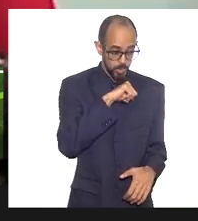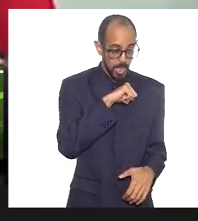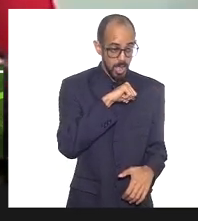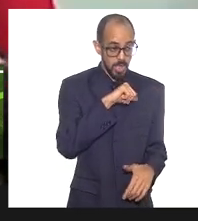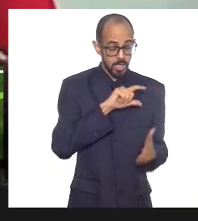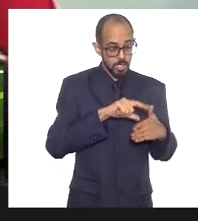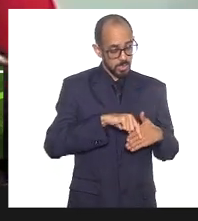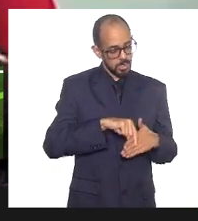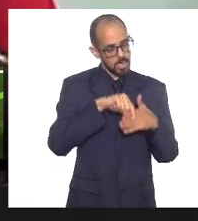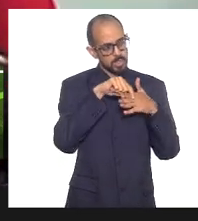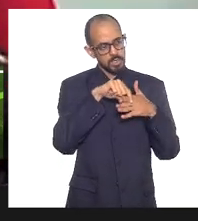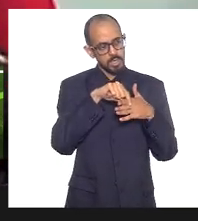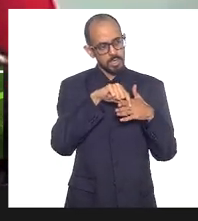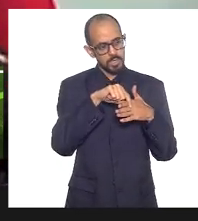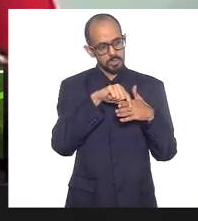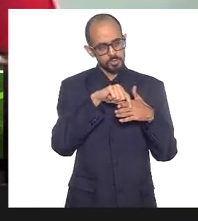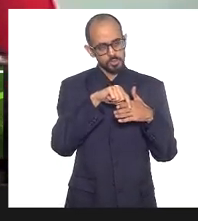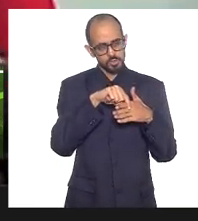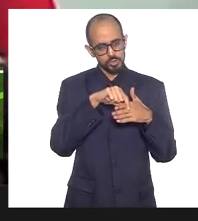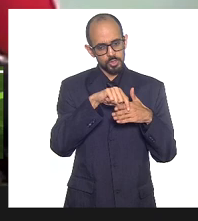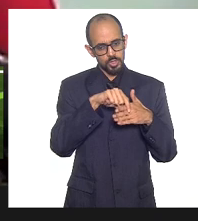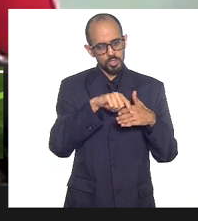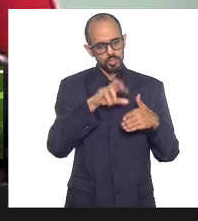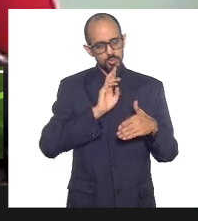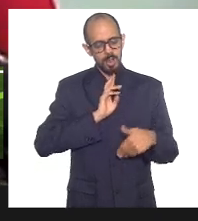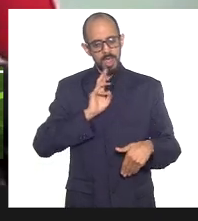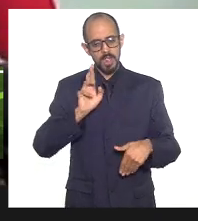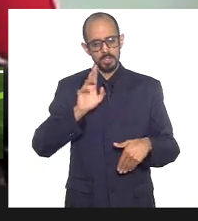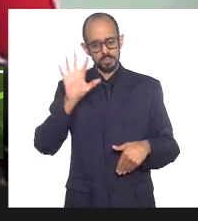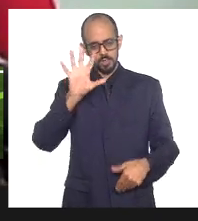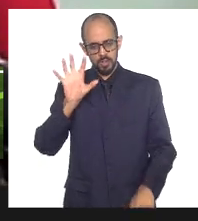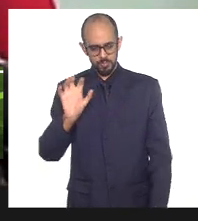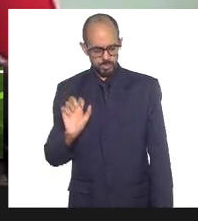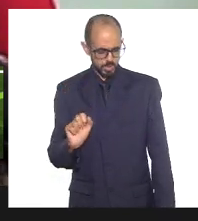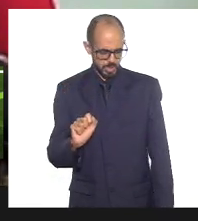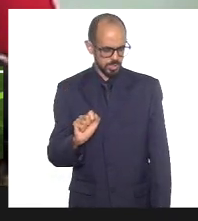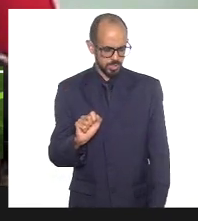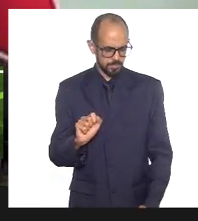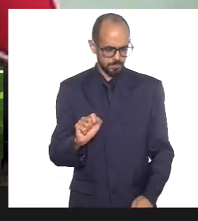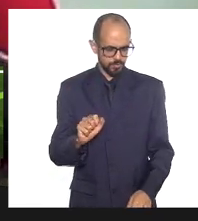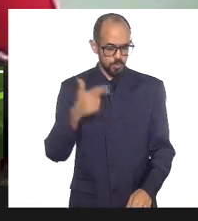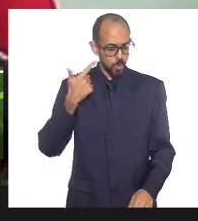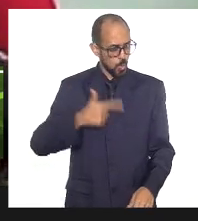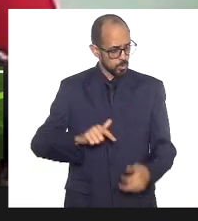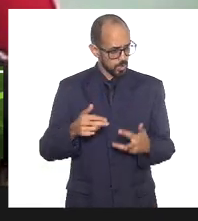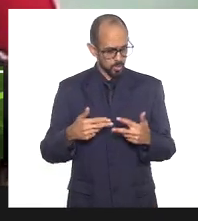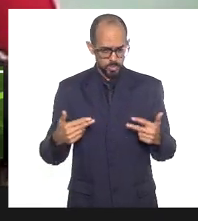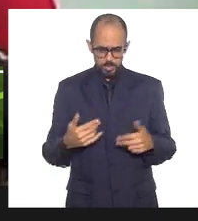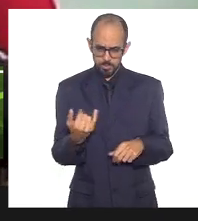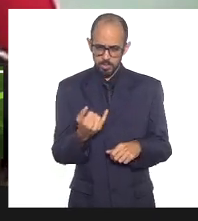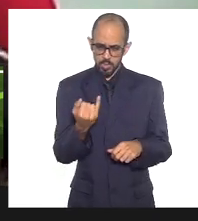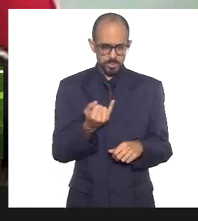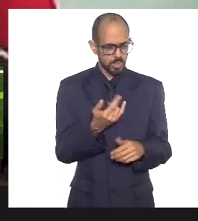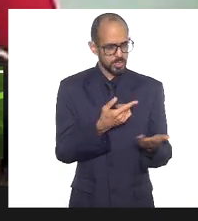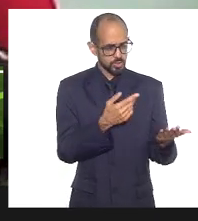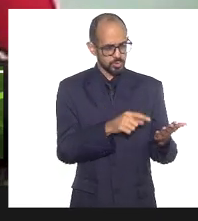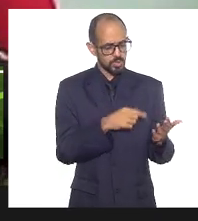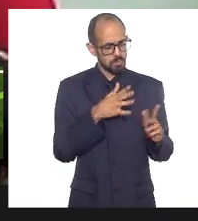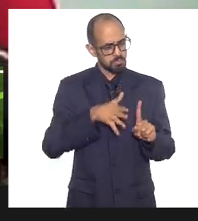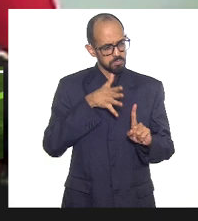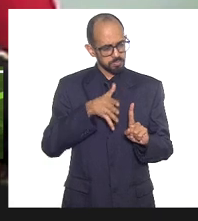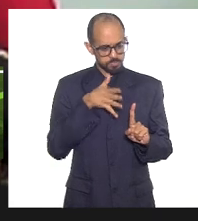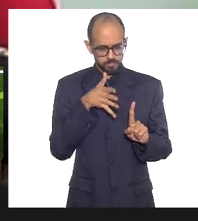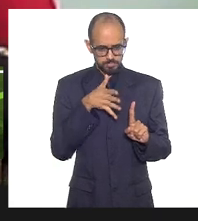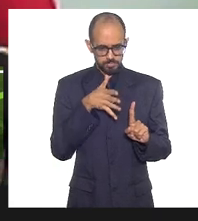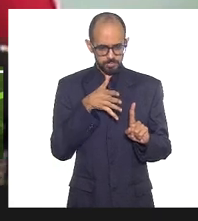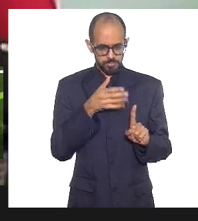liderança de uma religião de matriz africana. A outra questão que a senhora nos chama a atenção é